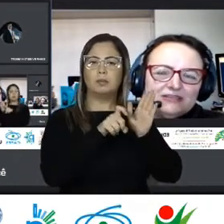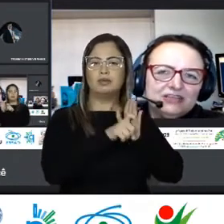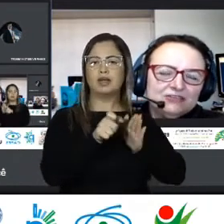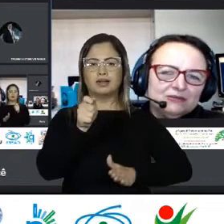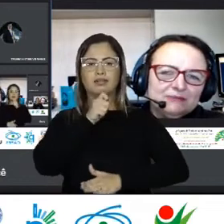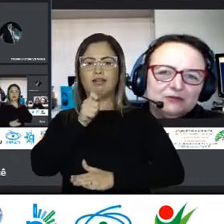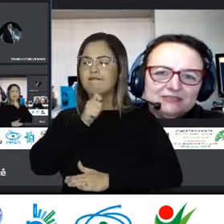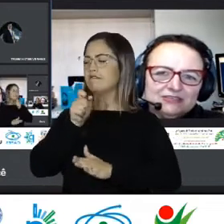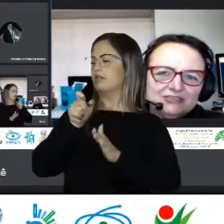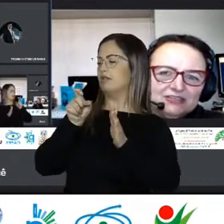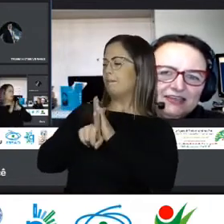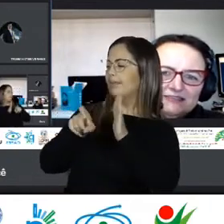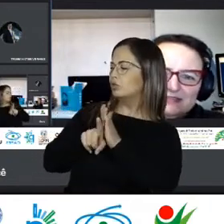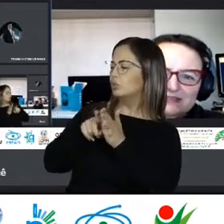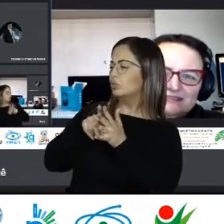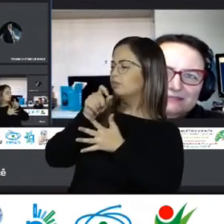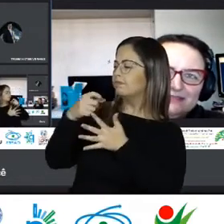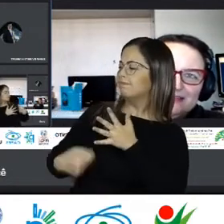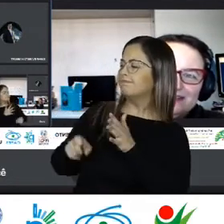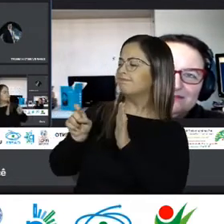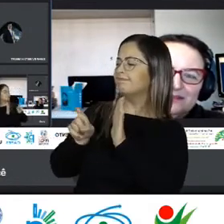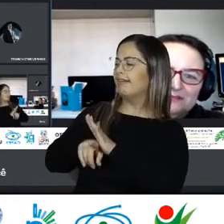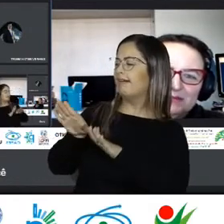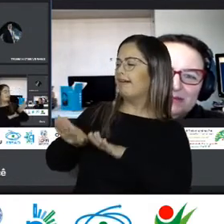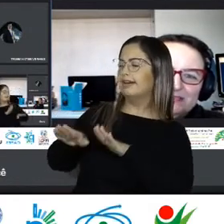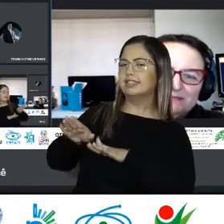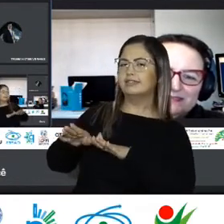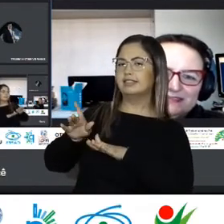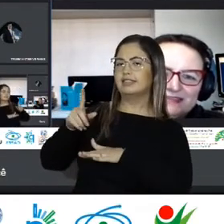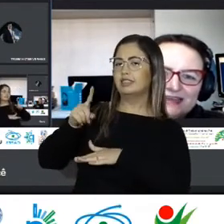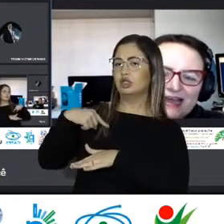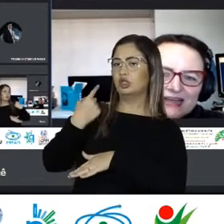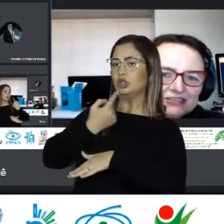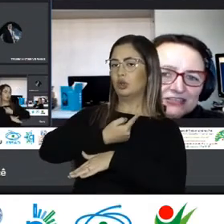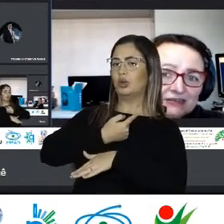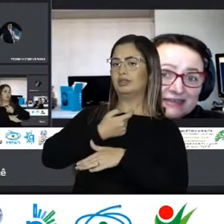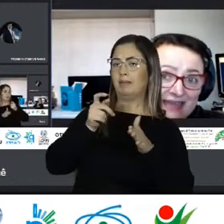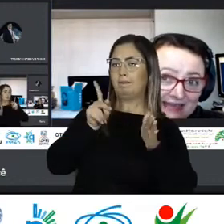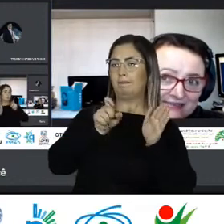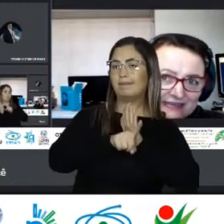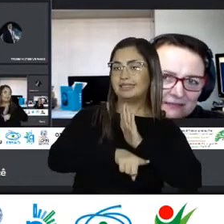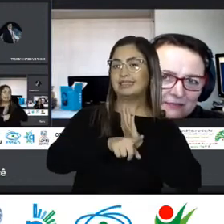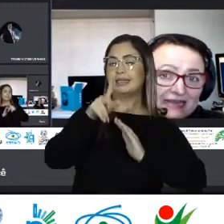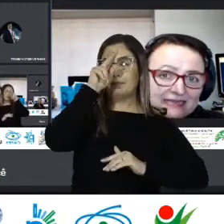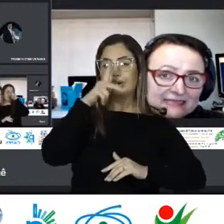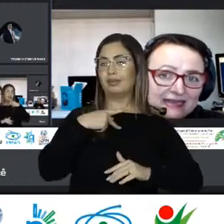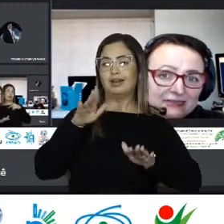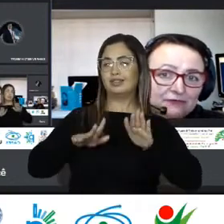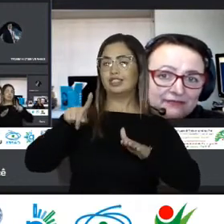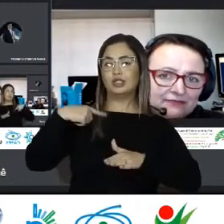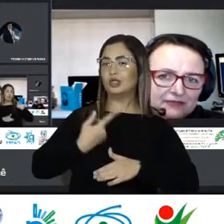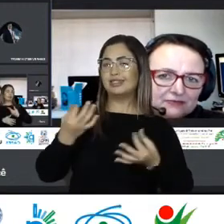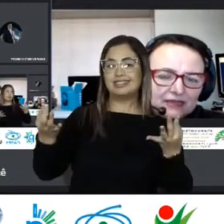Ou a gente Com as perguntas Que a gente tem Que são às vezes Mais dos nossos problemas De pesquisa A gente não acessa Mas